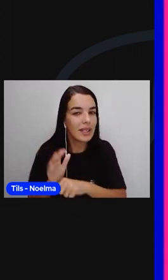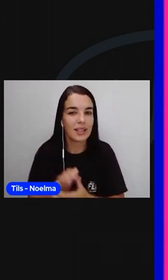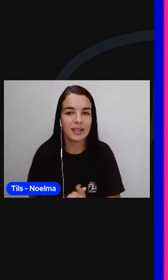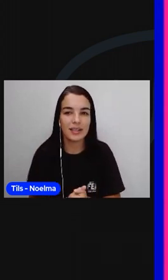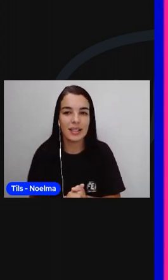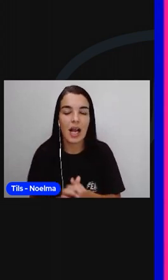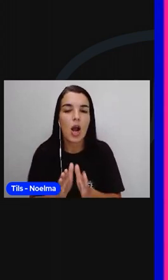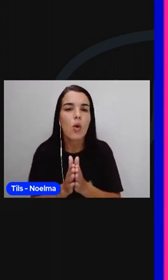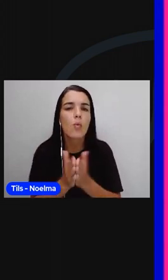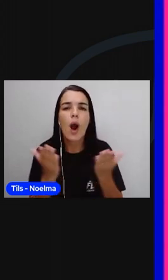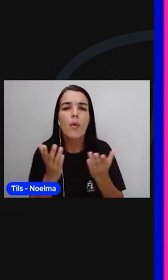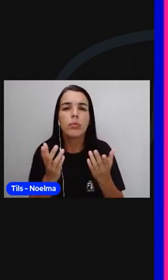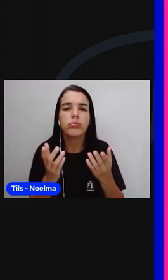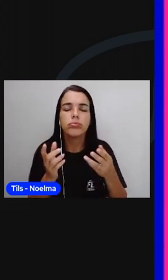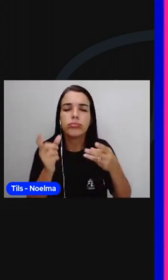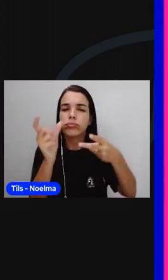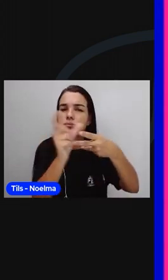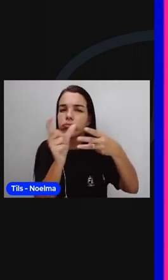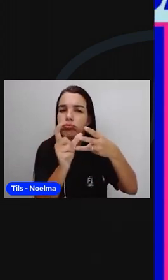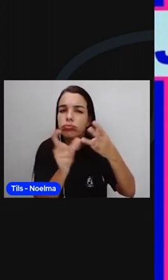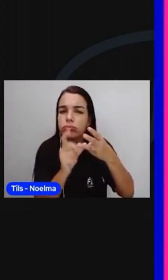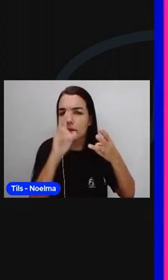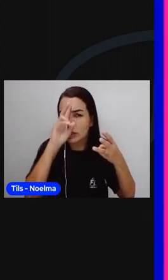Qual é a sílaba tônica?